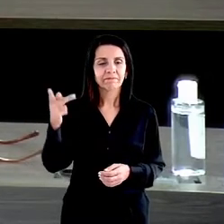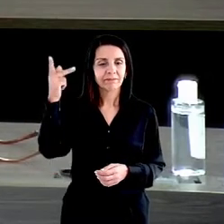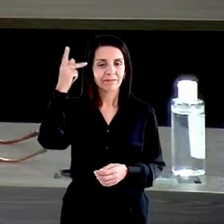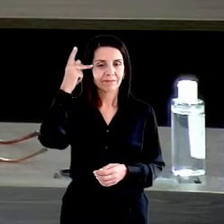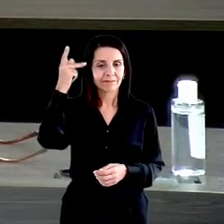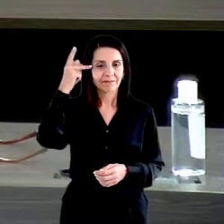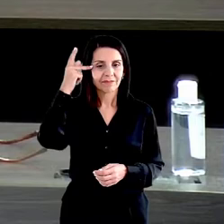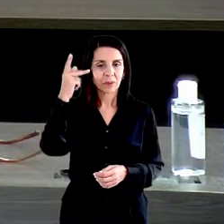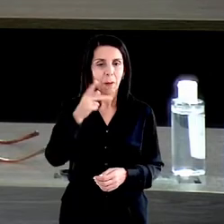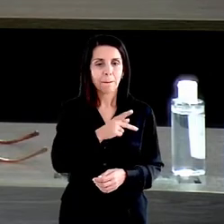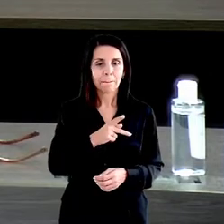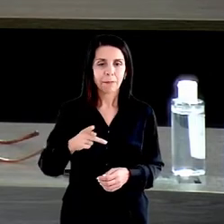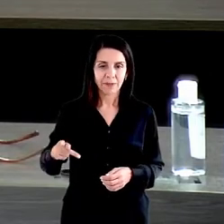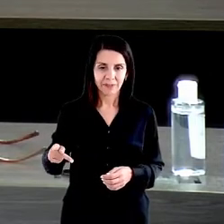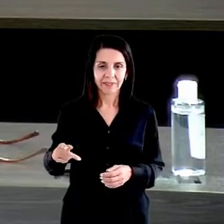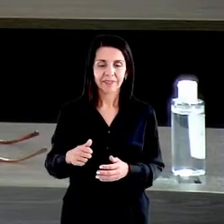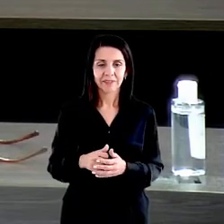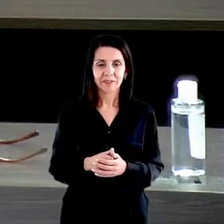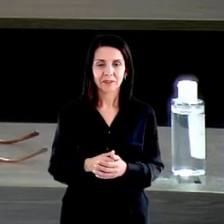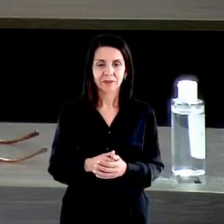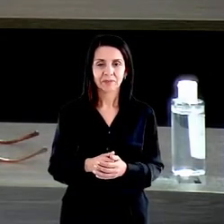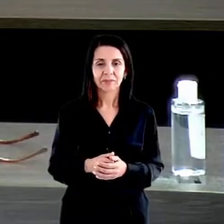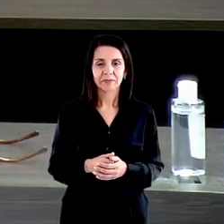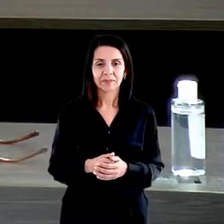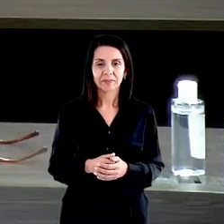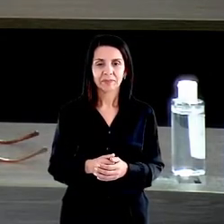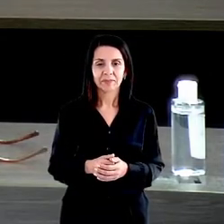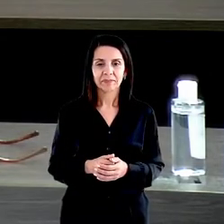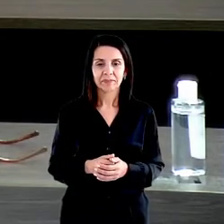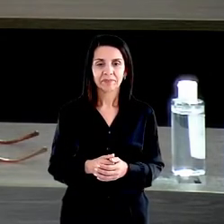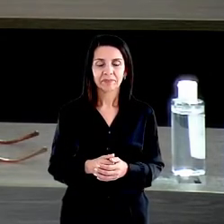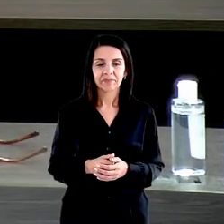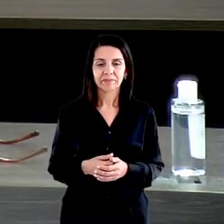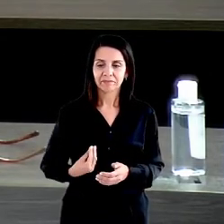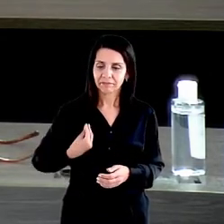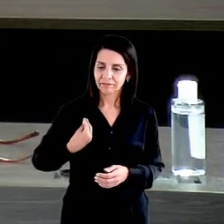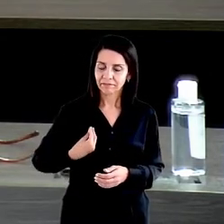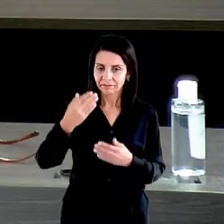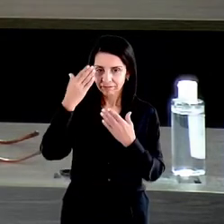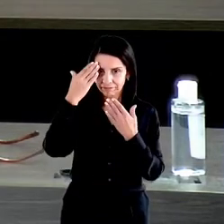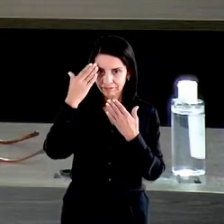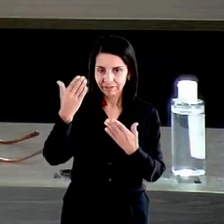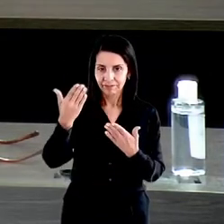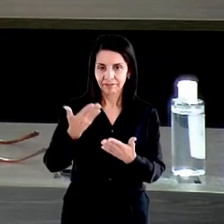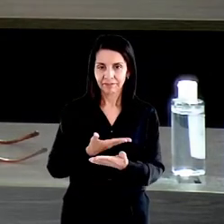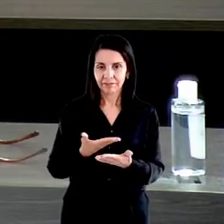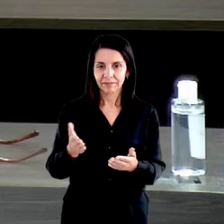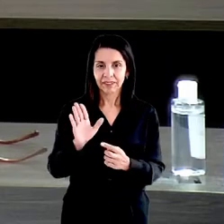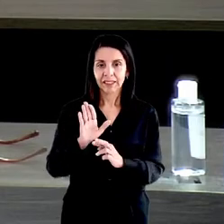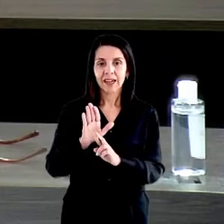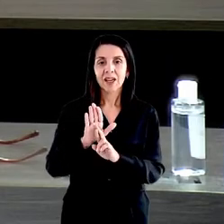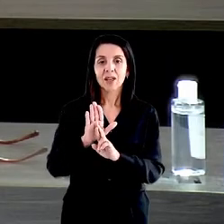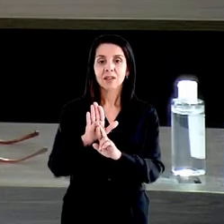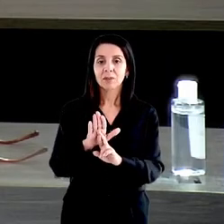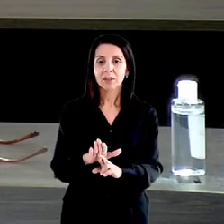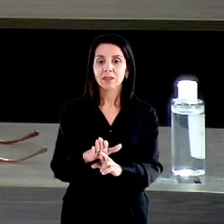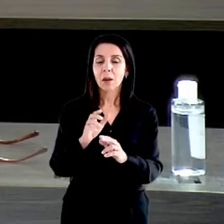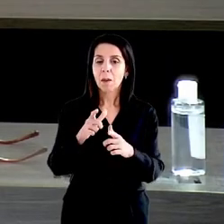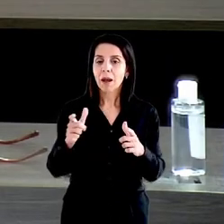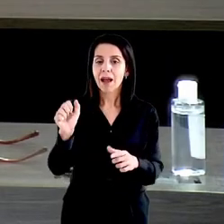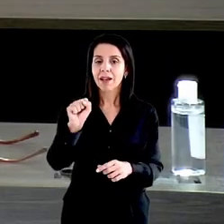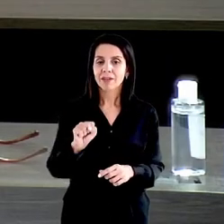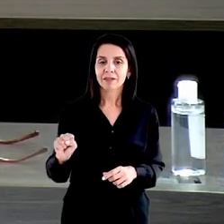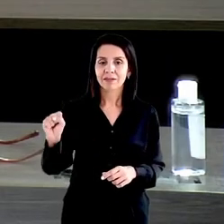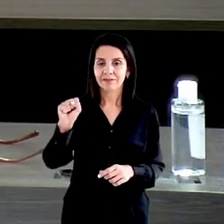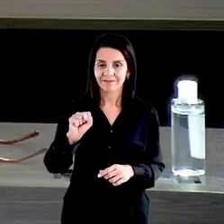e a presidência da Associação Paulista do Ministério Público. Muito honra com a presença de V. Exª aqui, representando a maior associação